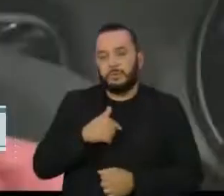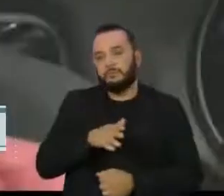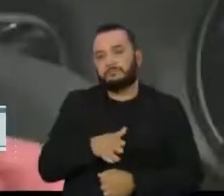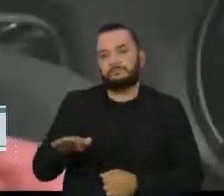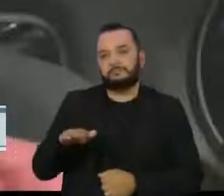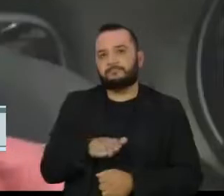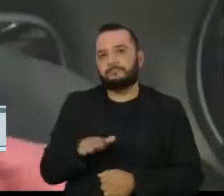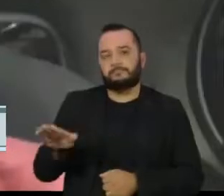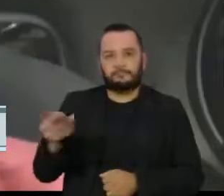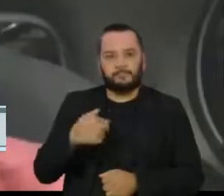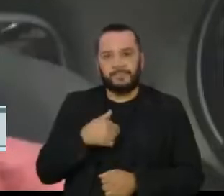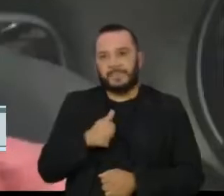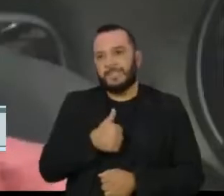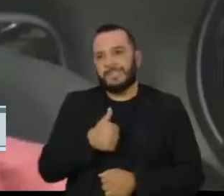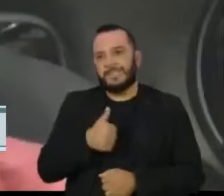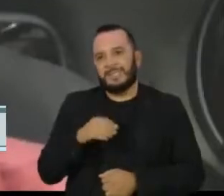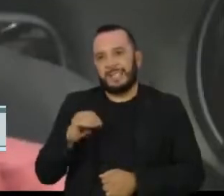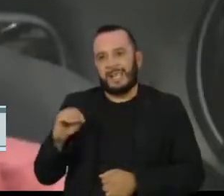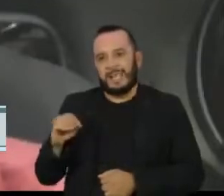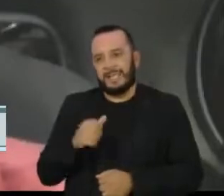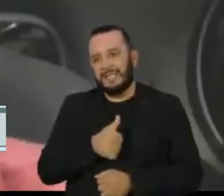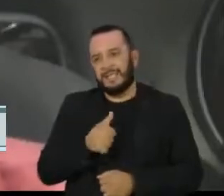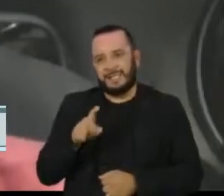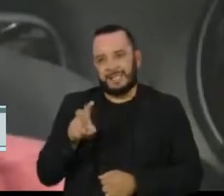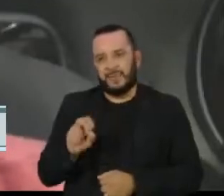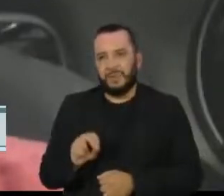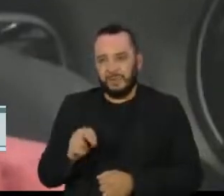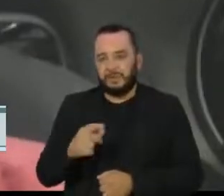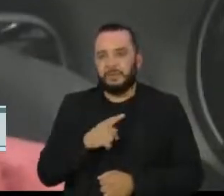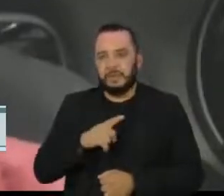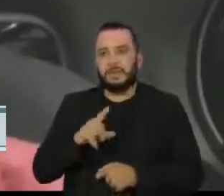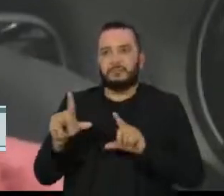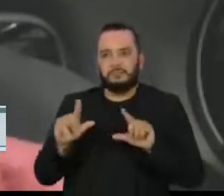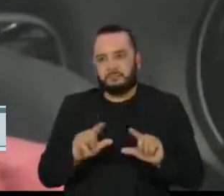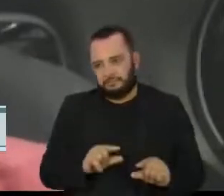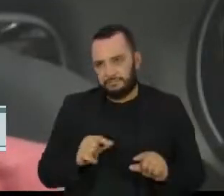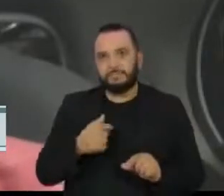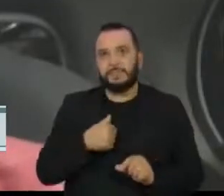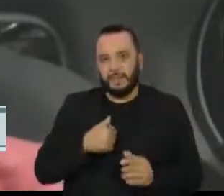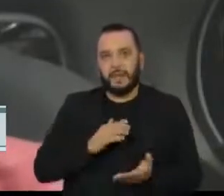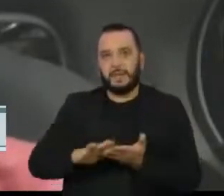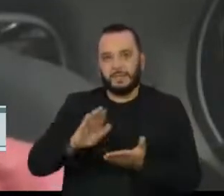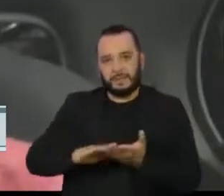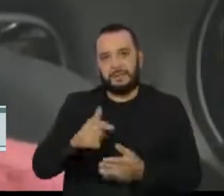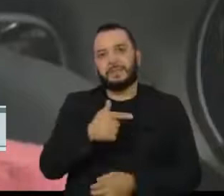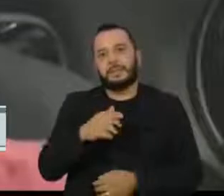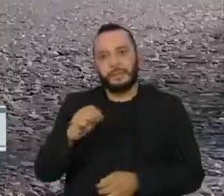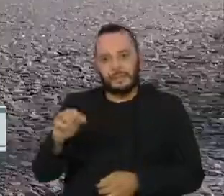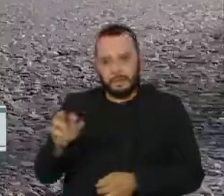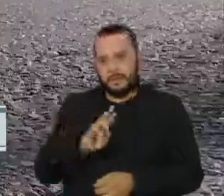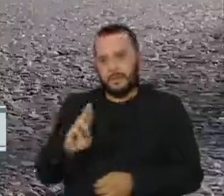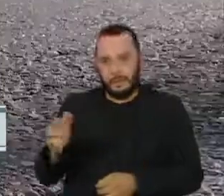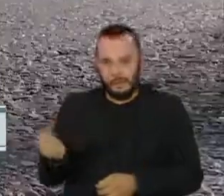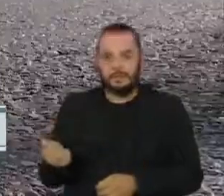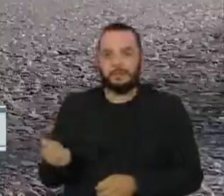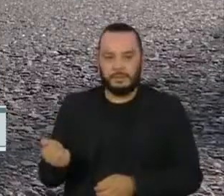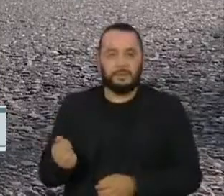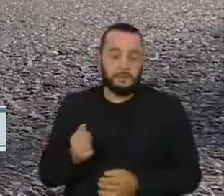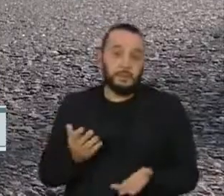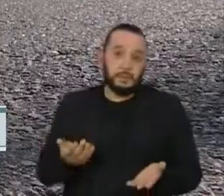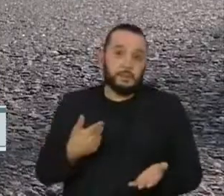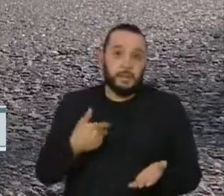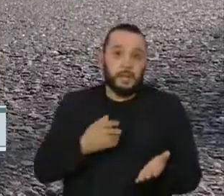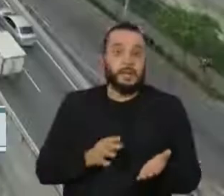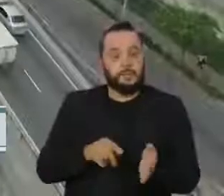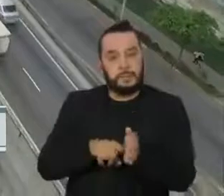coisa de 100, 150 quilômetros por semana e gastando os mesmos 700 reais de combustível. Segundo o Instituto de